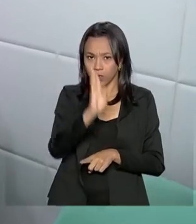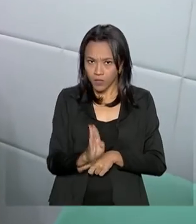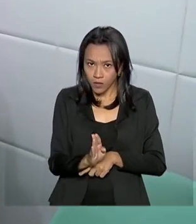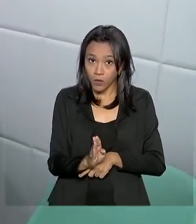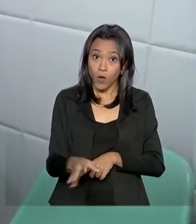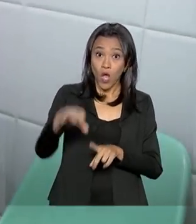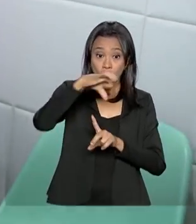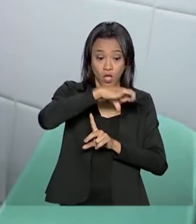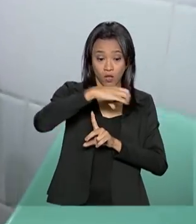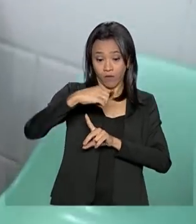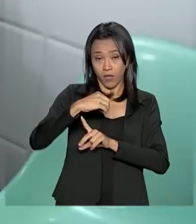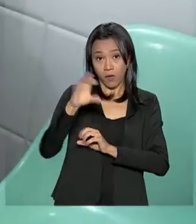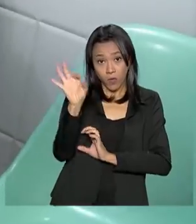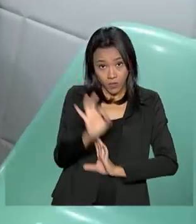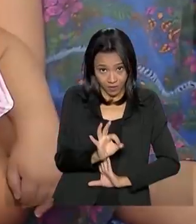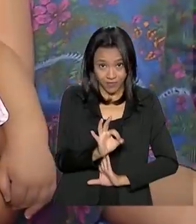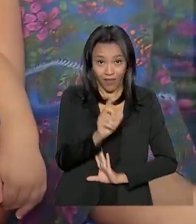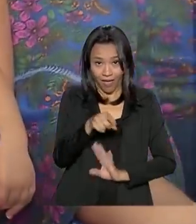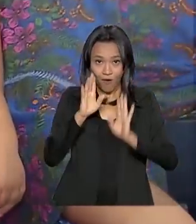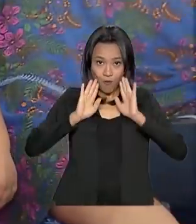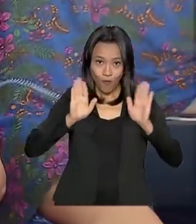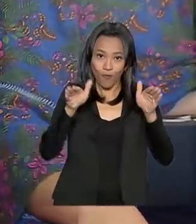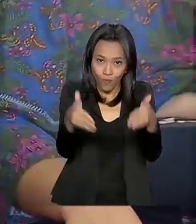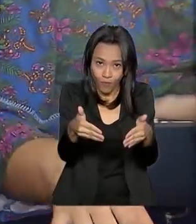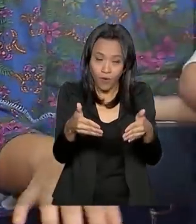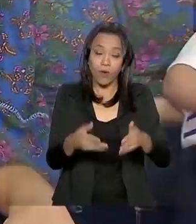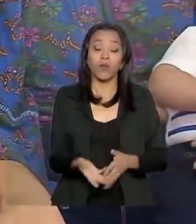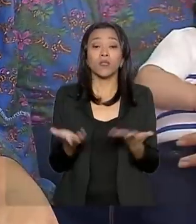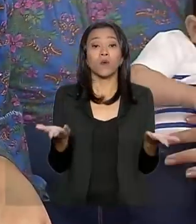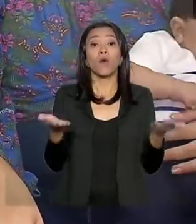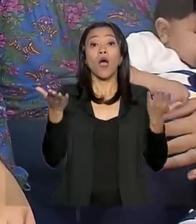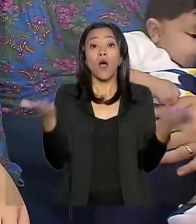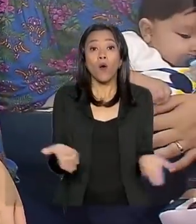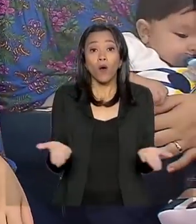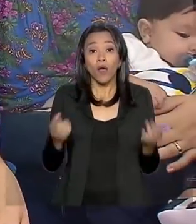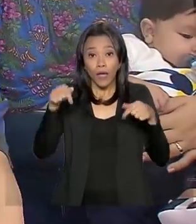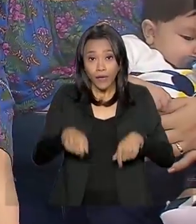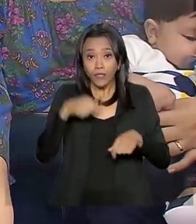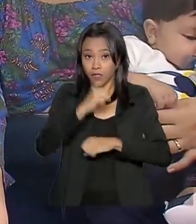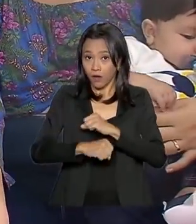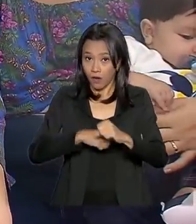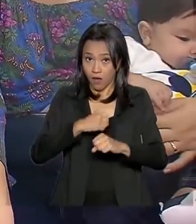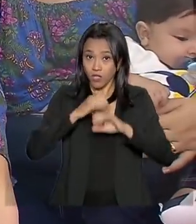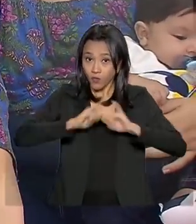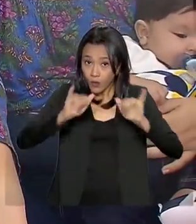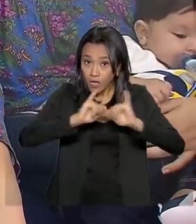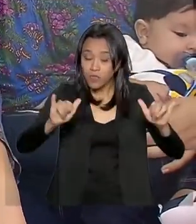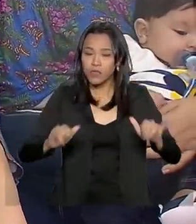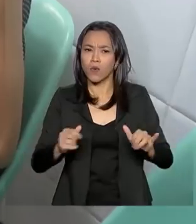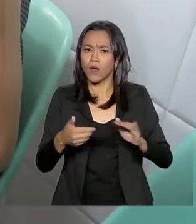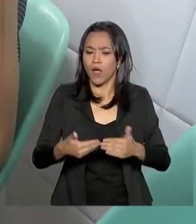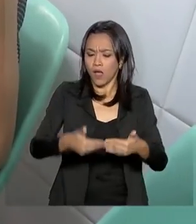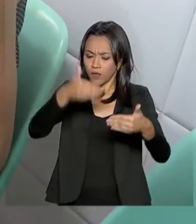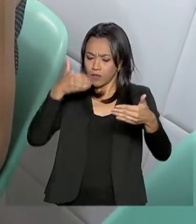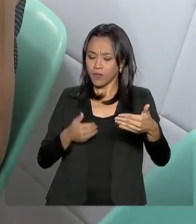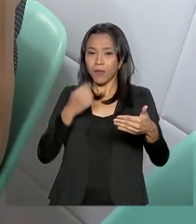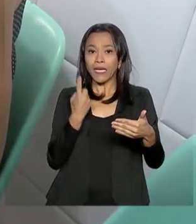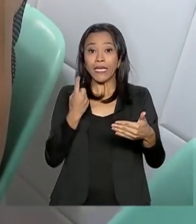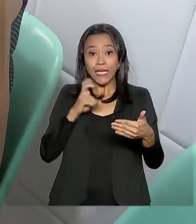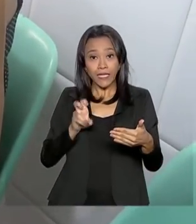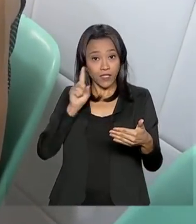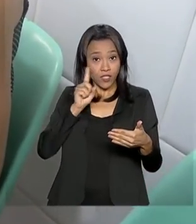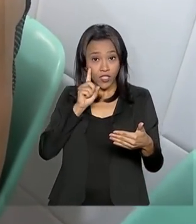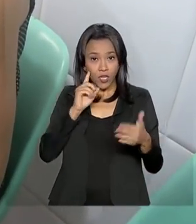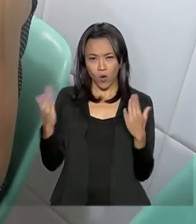90% do público alvo. A campanha deste ano está começando com 15 dias de antecedência em relação